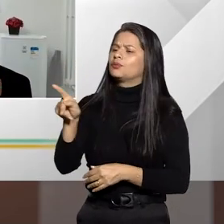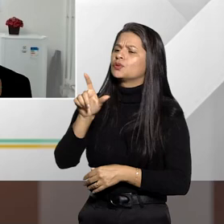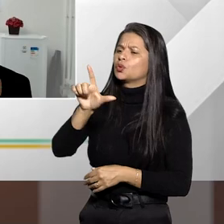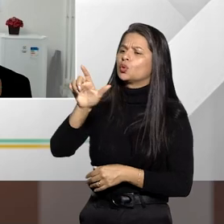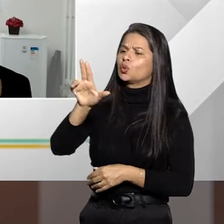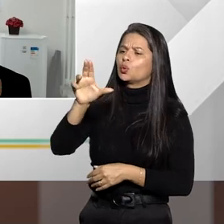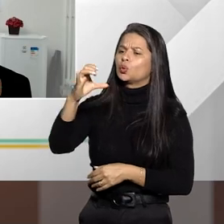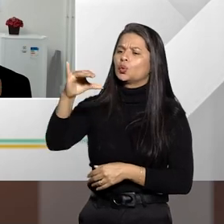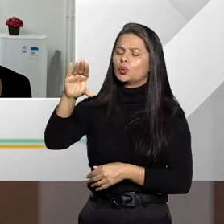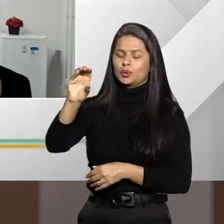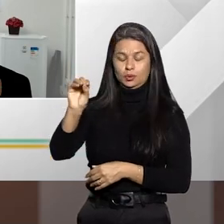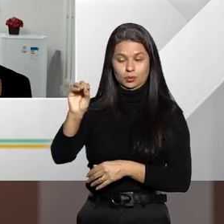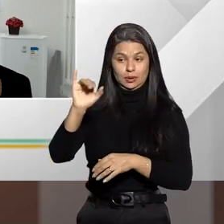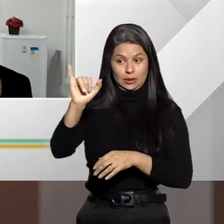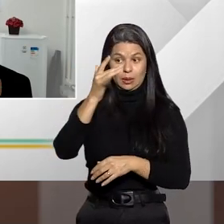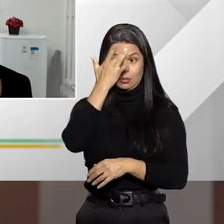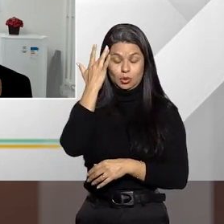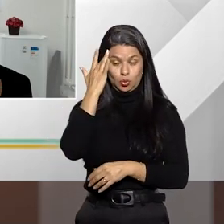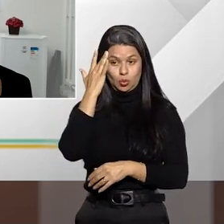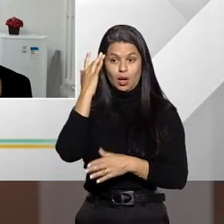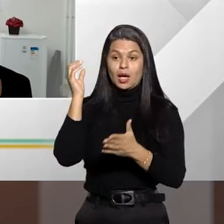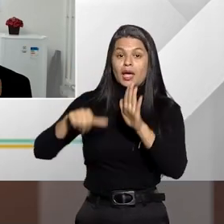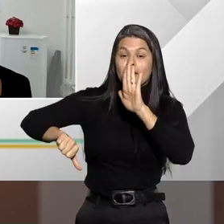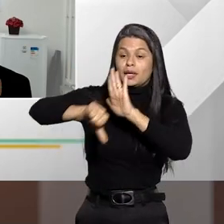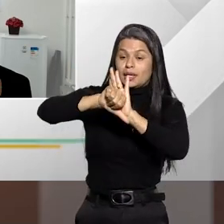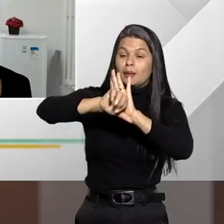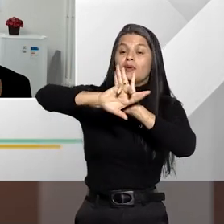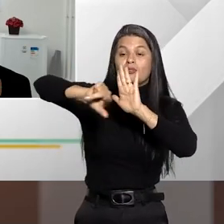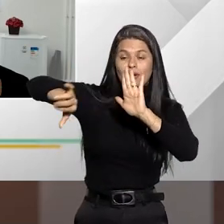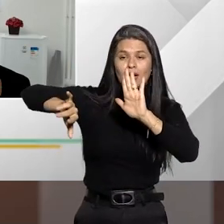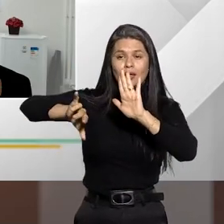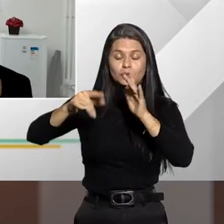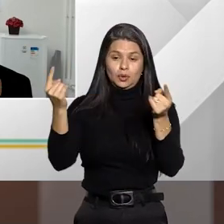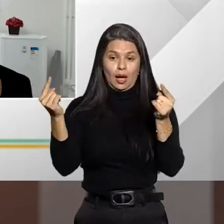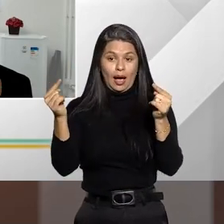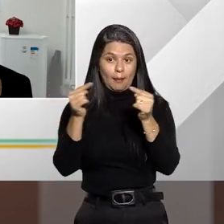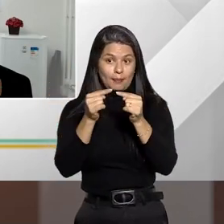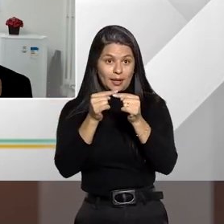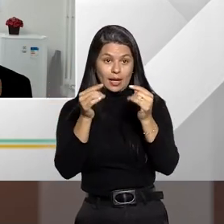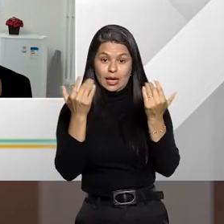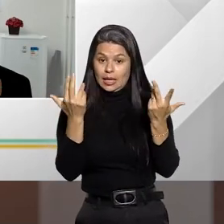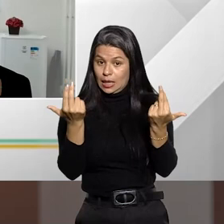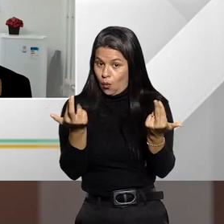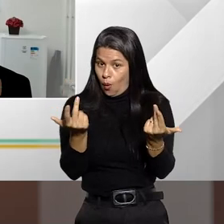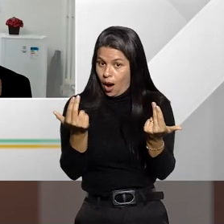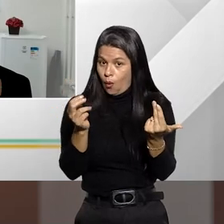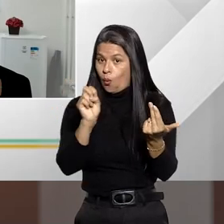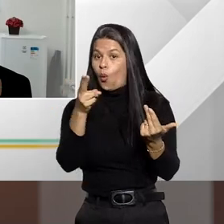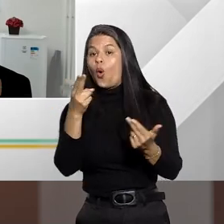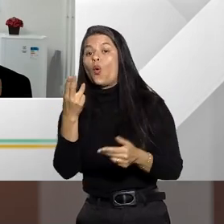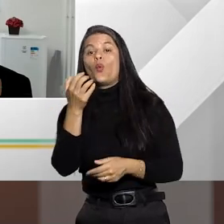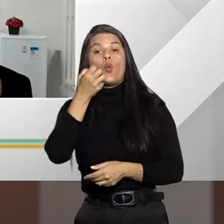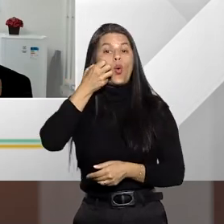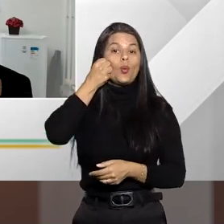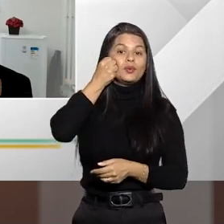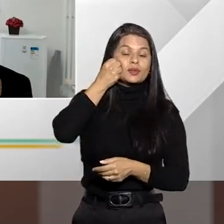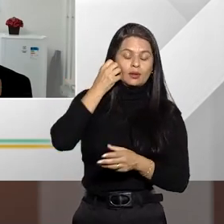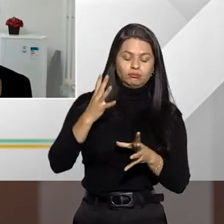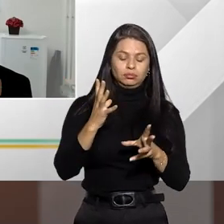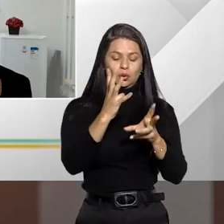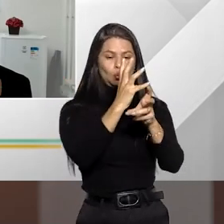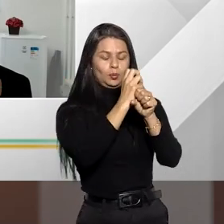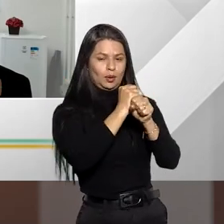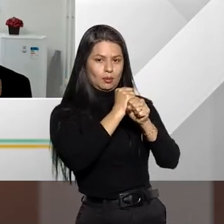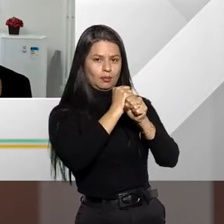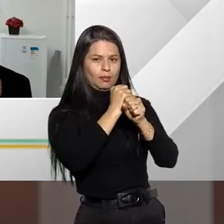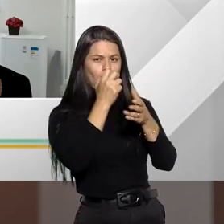quando alguém comete mais de um crime, idêntico ou não, utilizando-se de mais de uma ação ou omissão, e as penas aplicadas cumulativamente